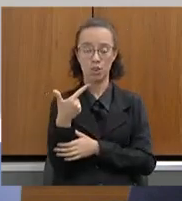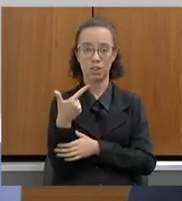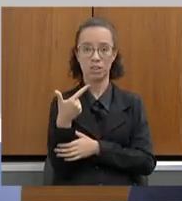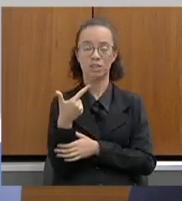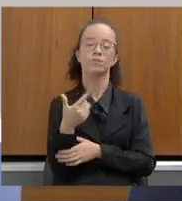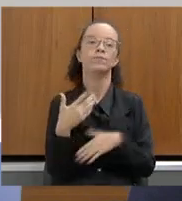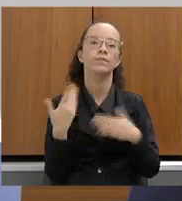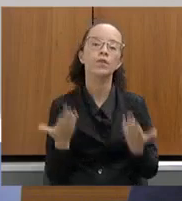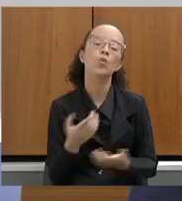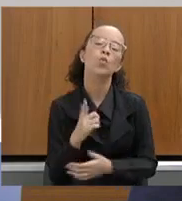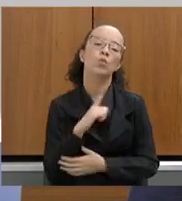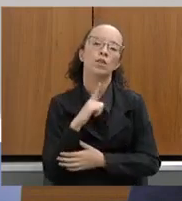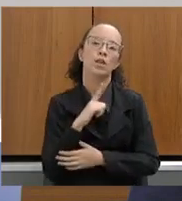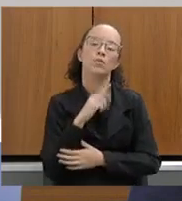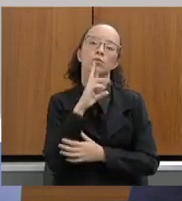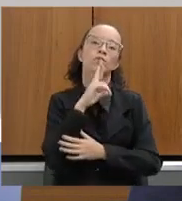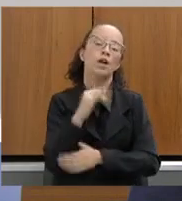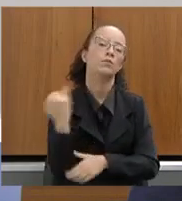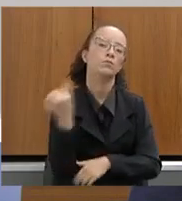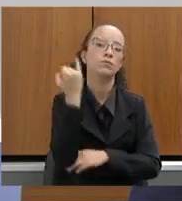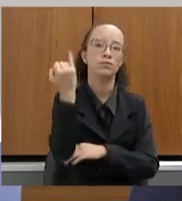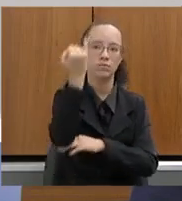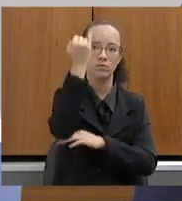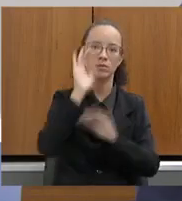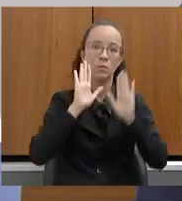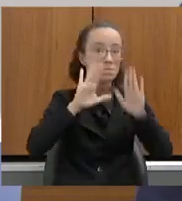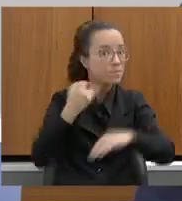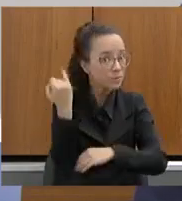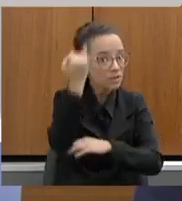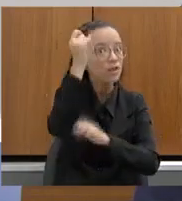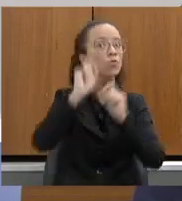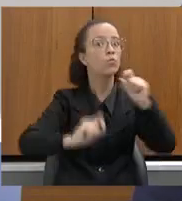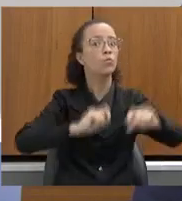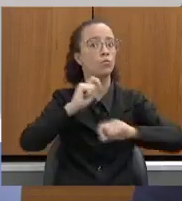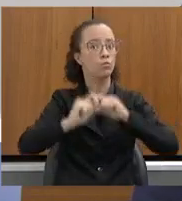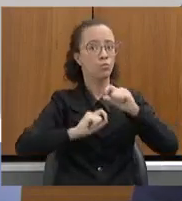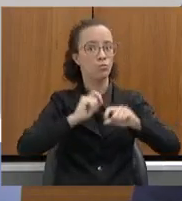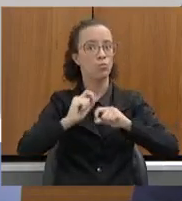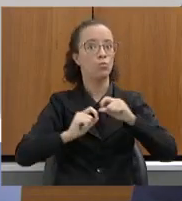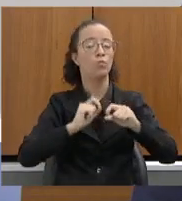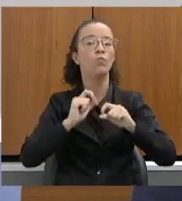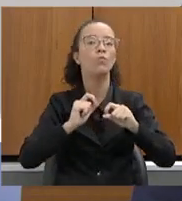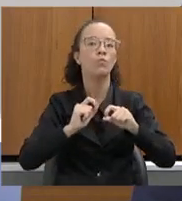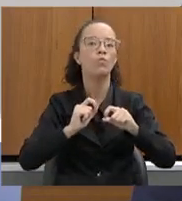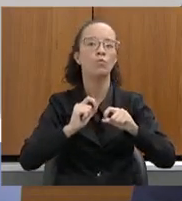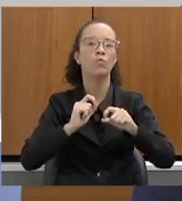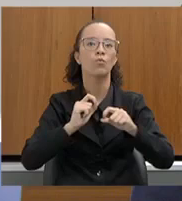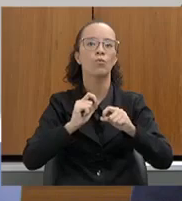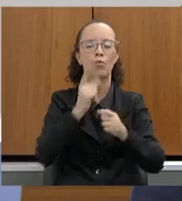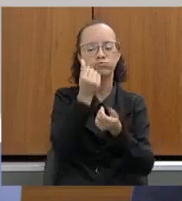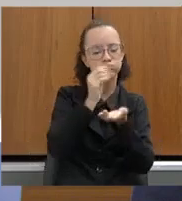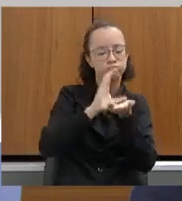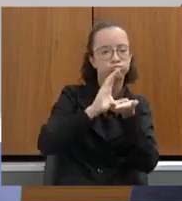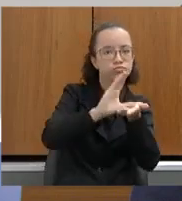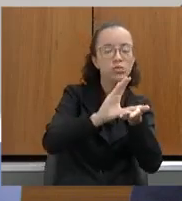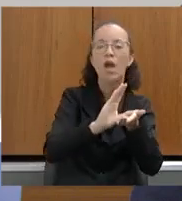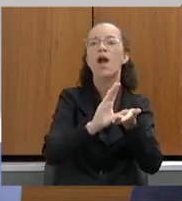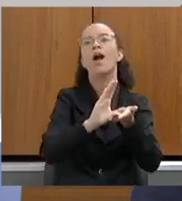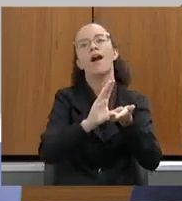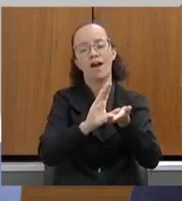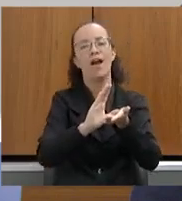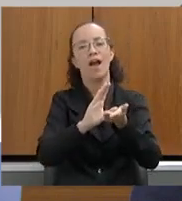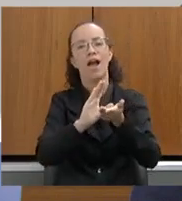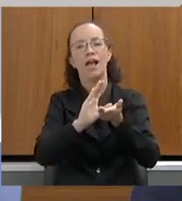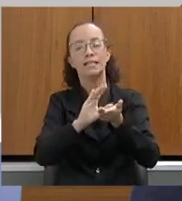Então, nós temos hoje um resultado importante, e o mais importante, sem contingenciamento do repasse do recurso. O repasse